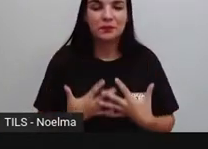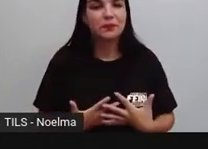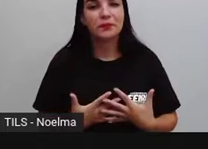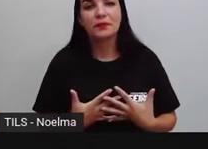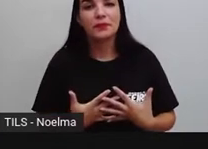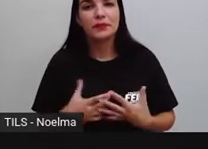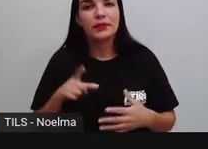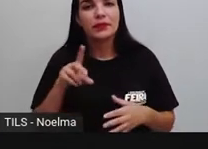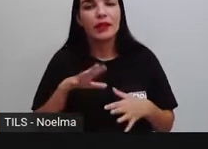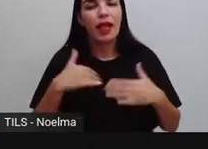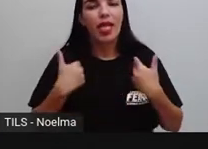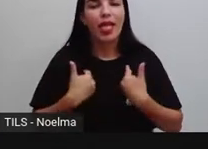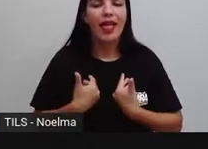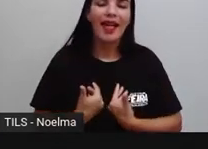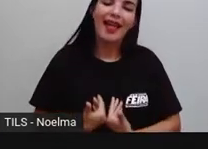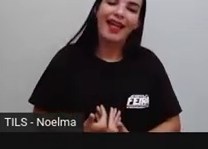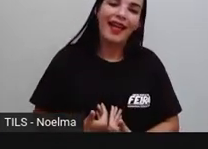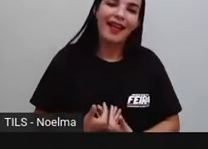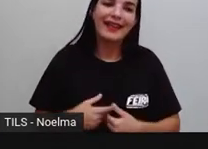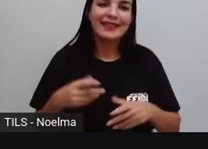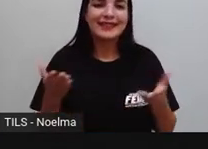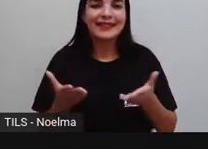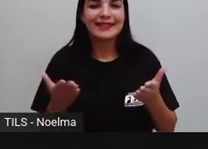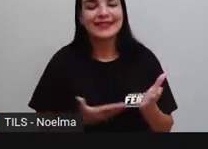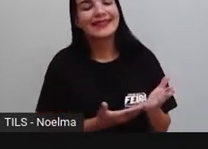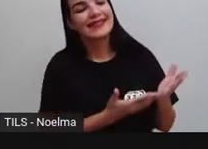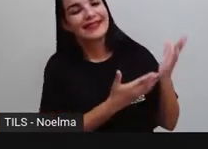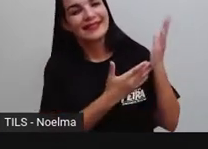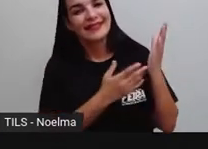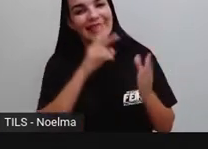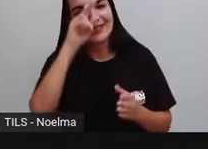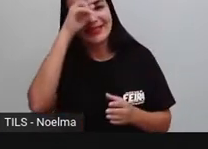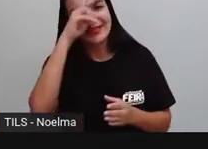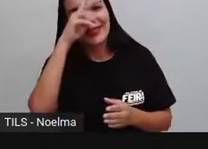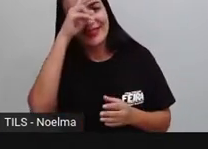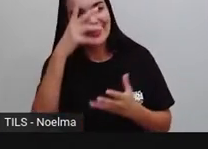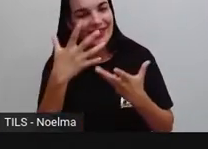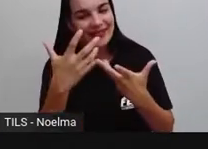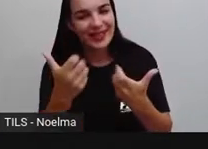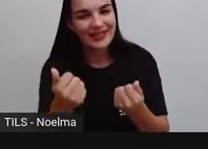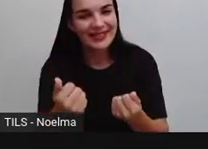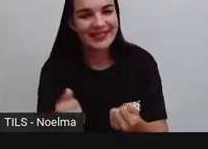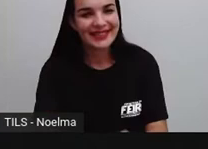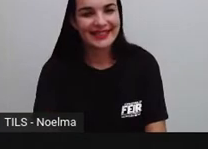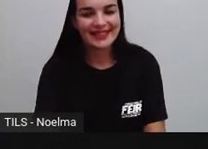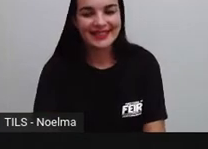relaxar aí e apreciar uma história. Vamos lá?